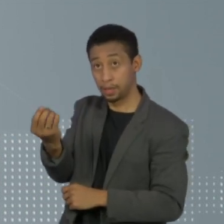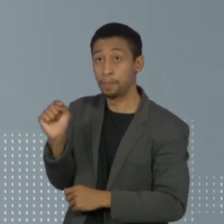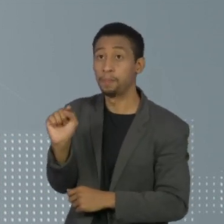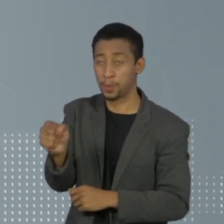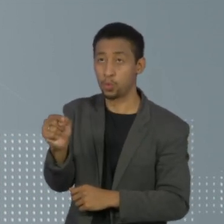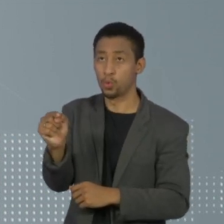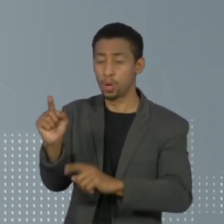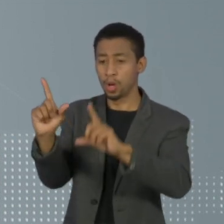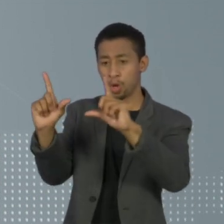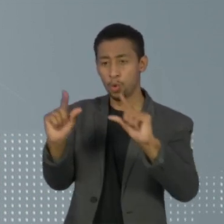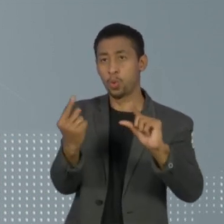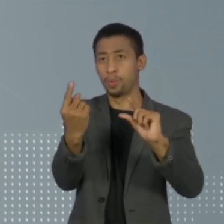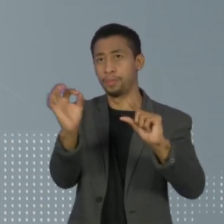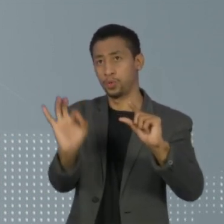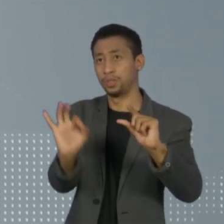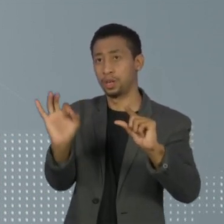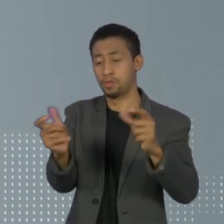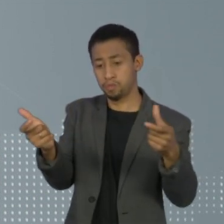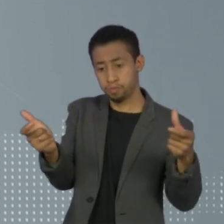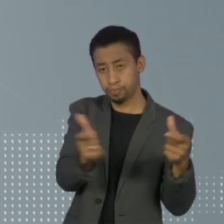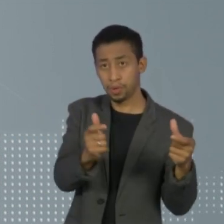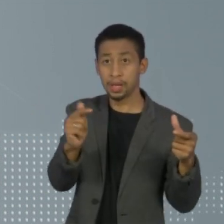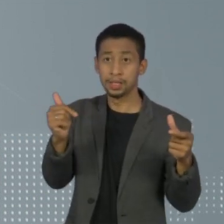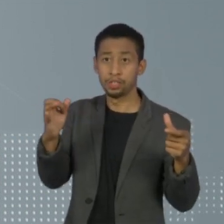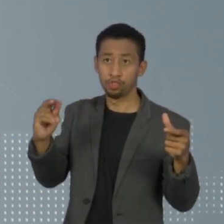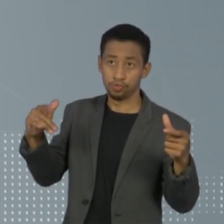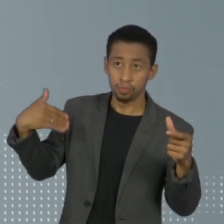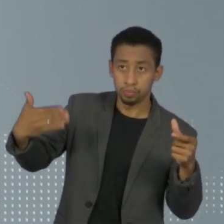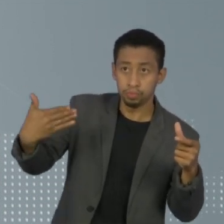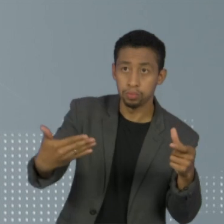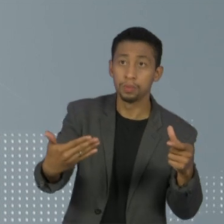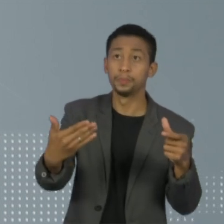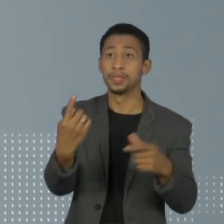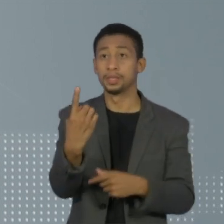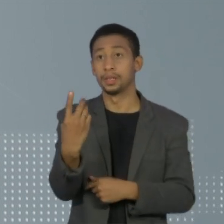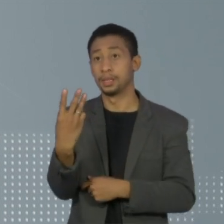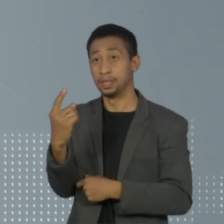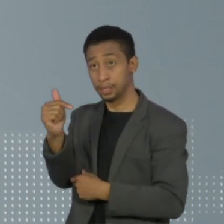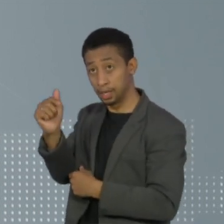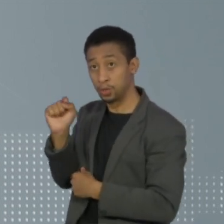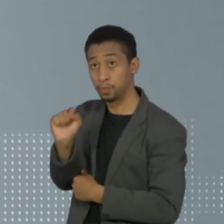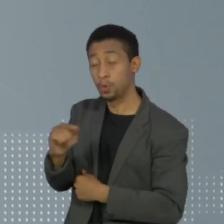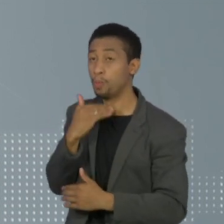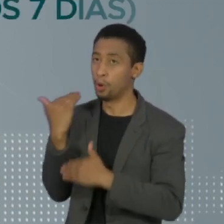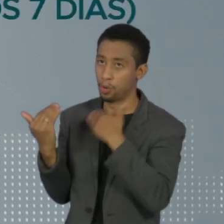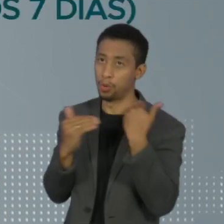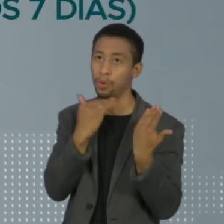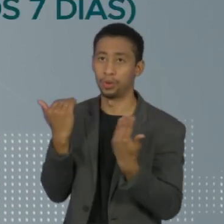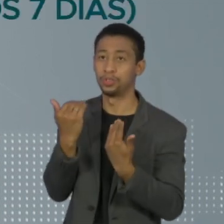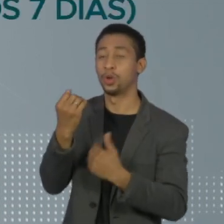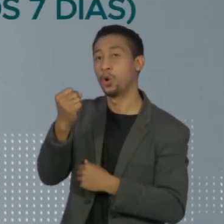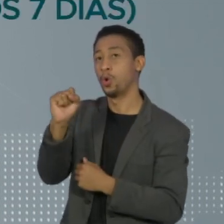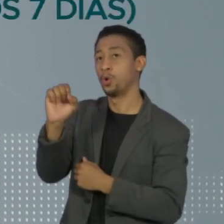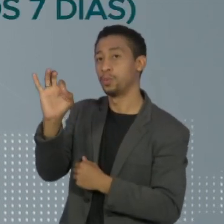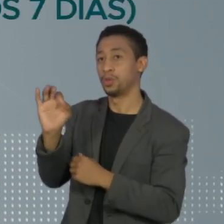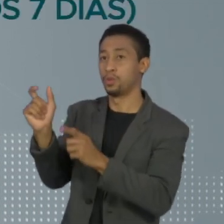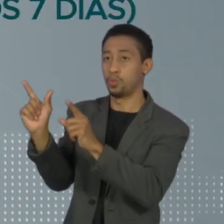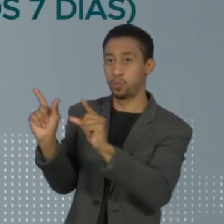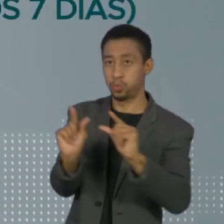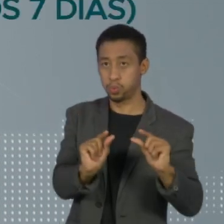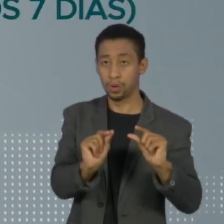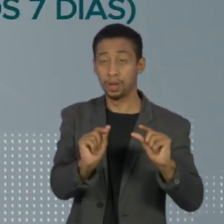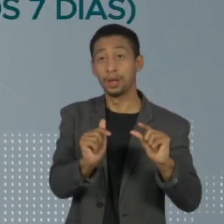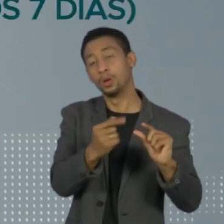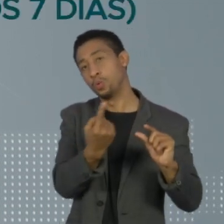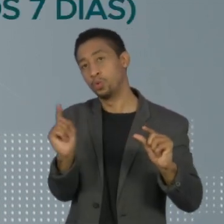1% na média dos últimos sete dias. São mais de 187 mil mortes, queda de 8% na última semana,